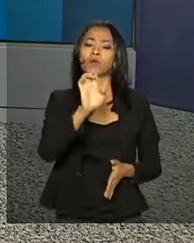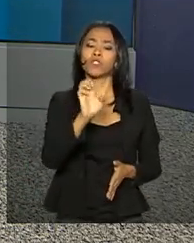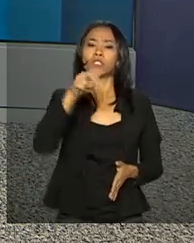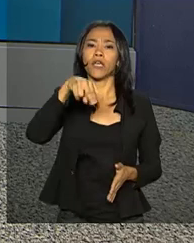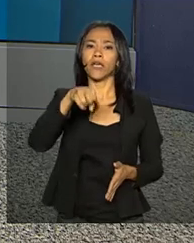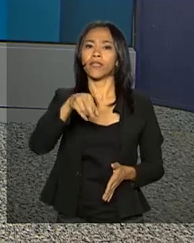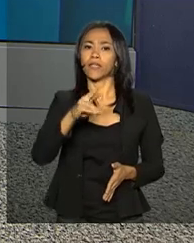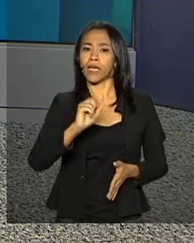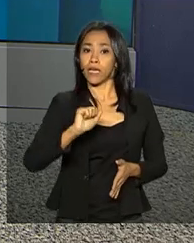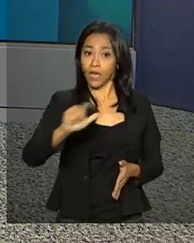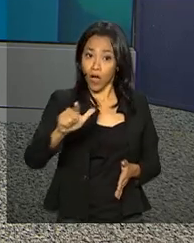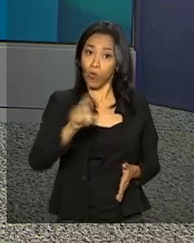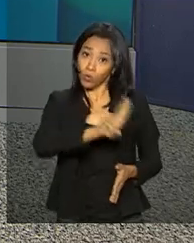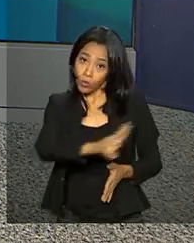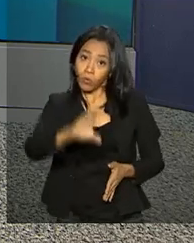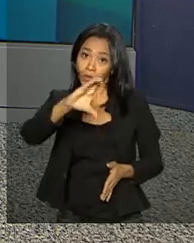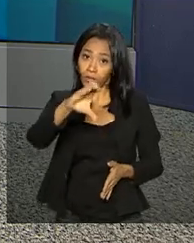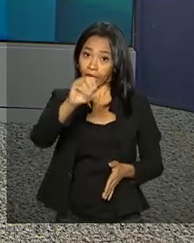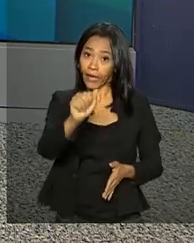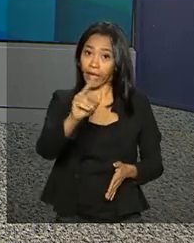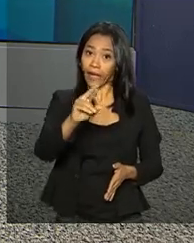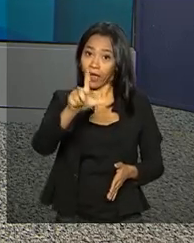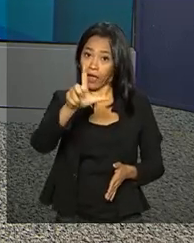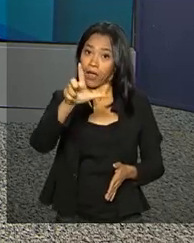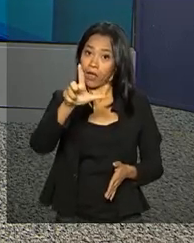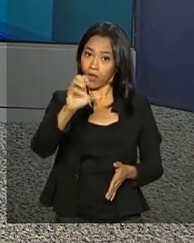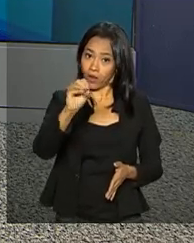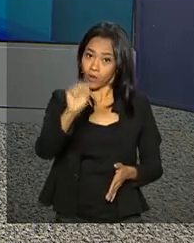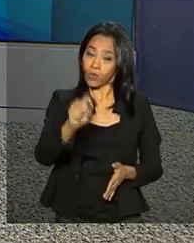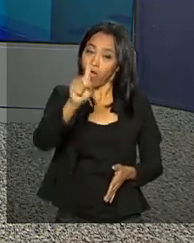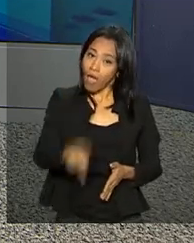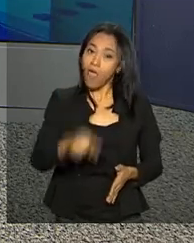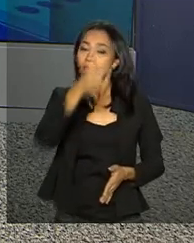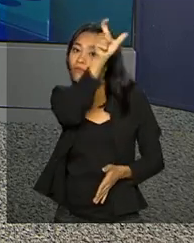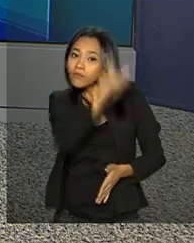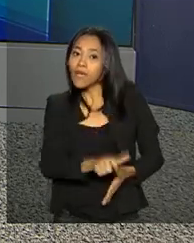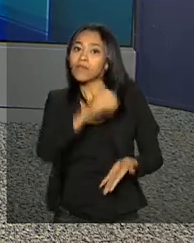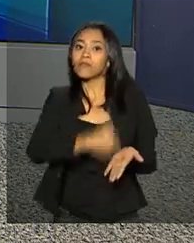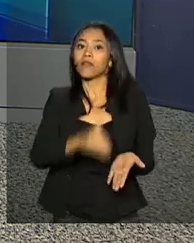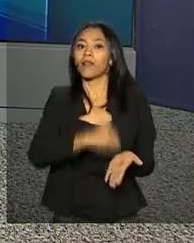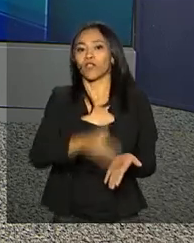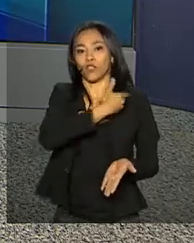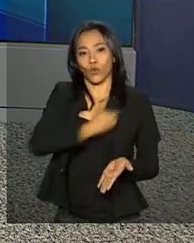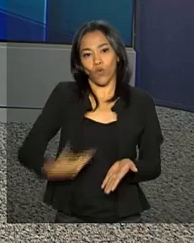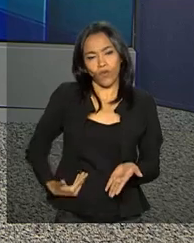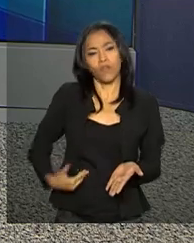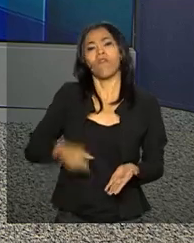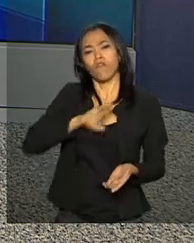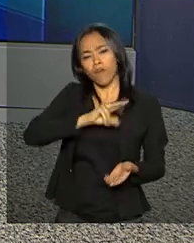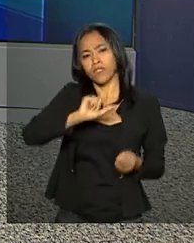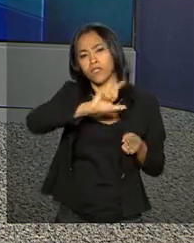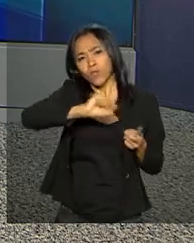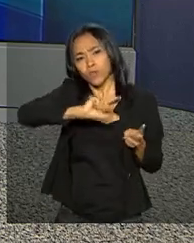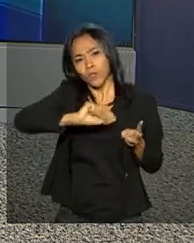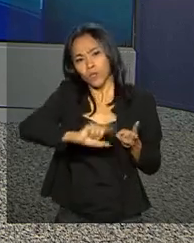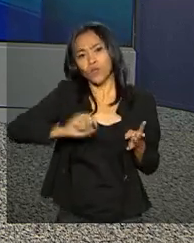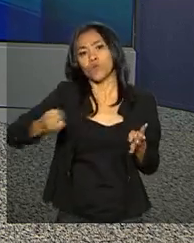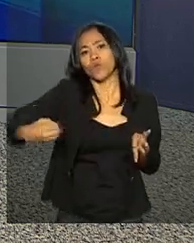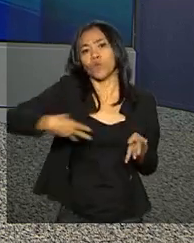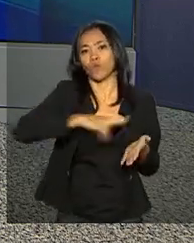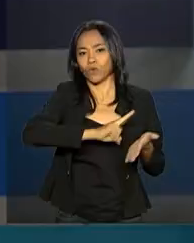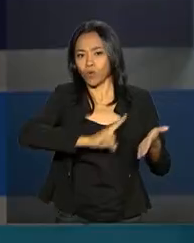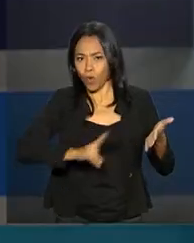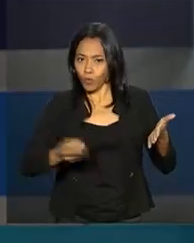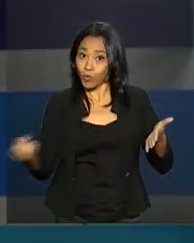Alberto dos Santos Cruz para a Secretaria de Governo. Ao longo desta semana, devem ser definidos outros nomes para o novo governo.